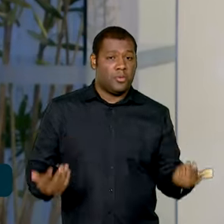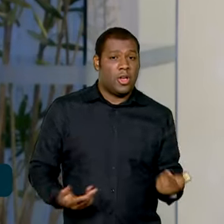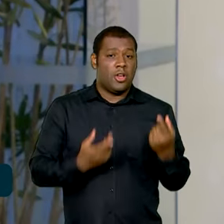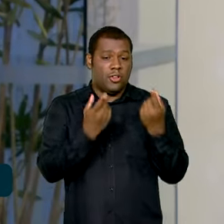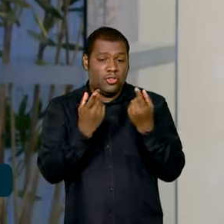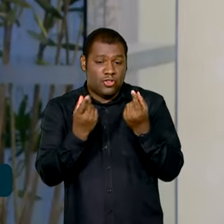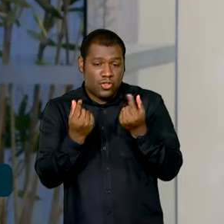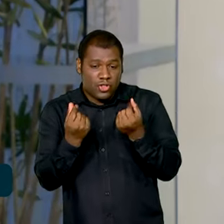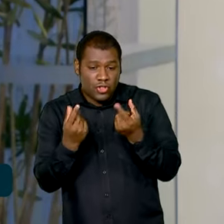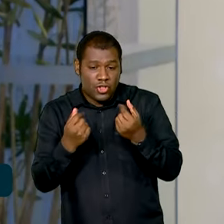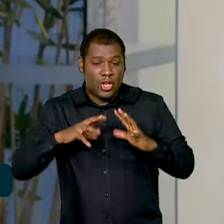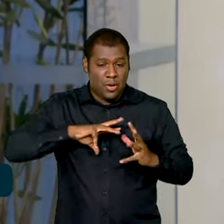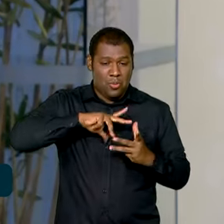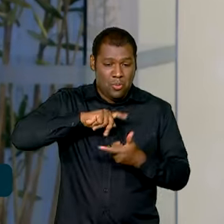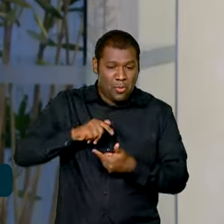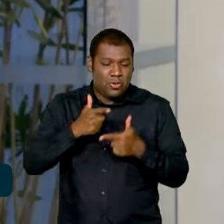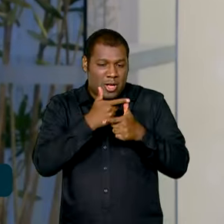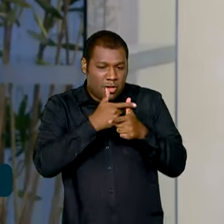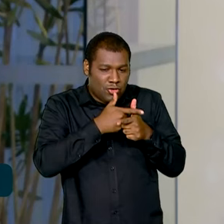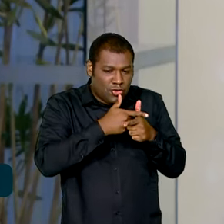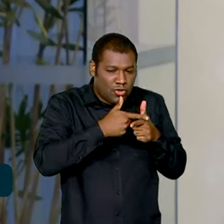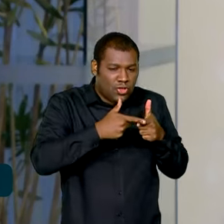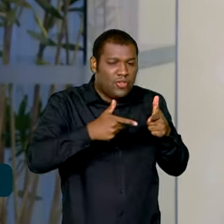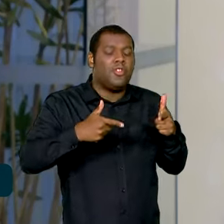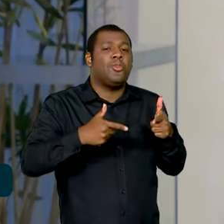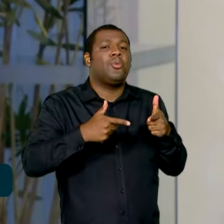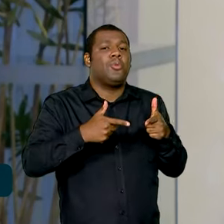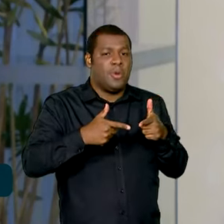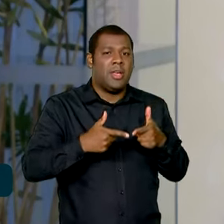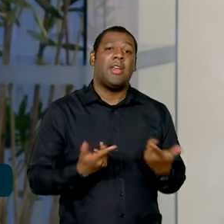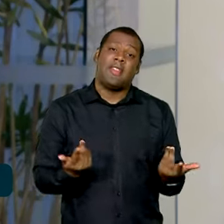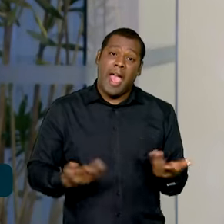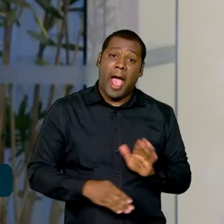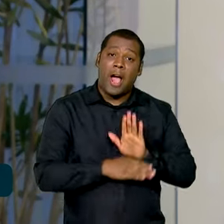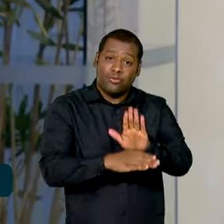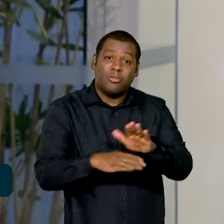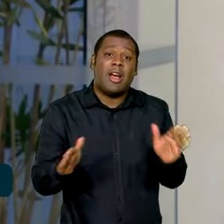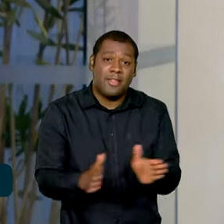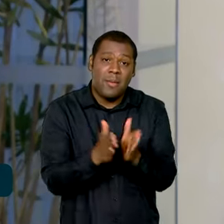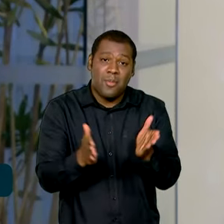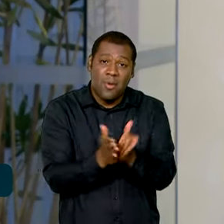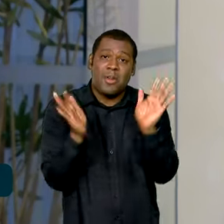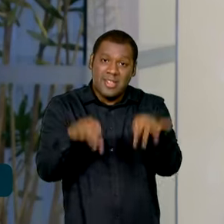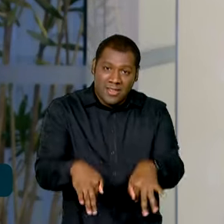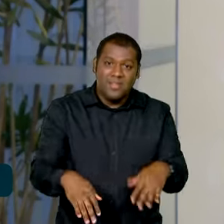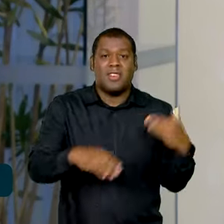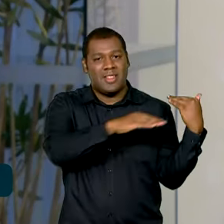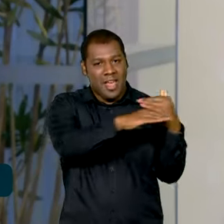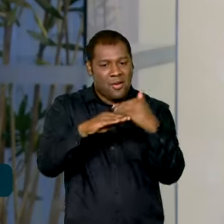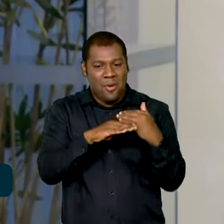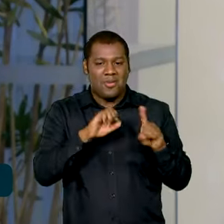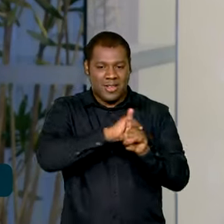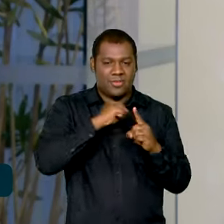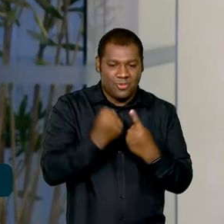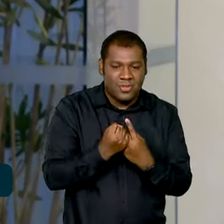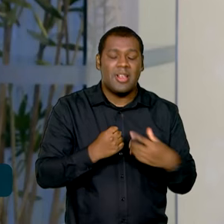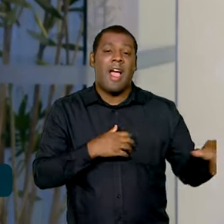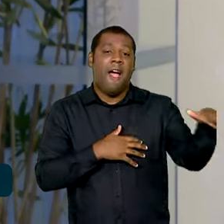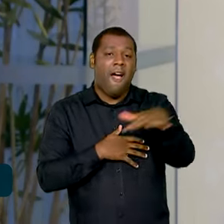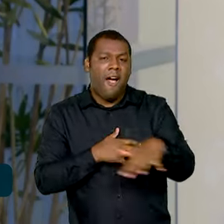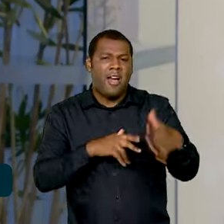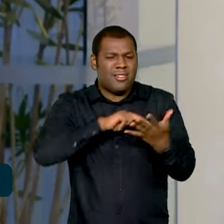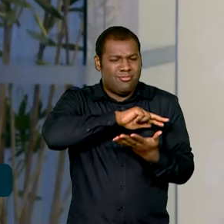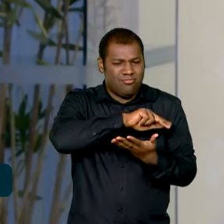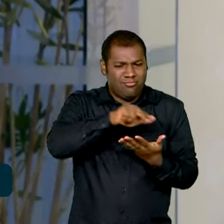a riqueza produzida no mundo todo, combatendo, então, a pobreza e a desigualdade social. Os diversos setores presentes aqui